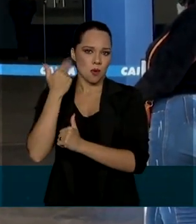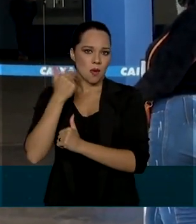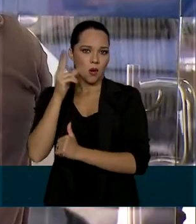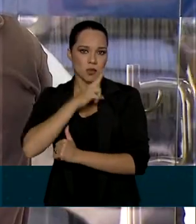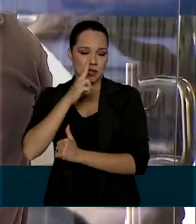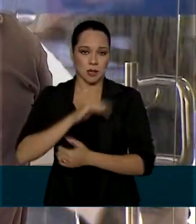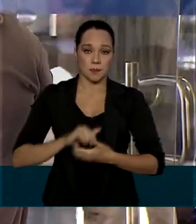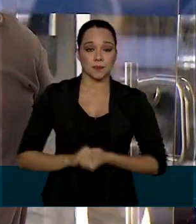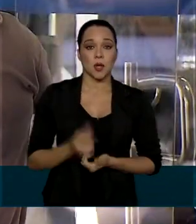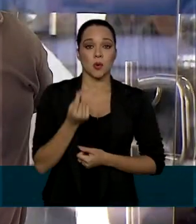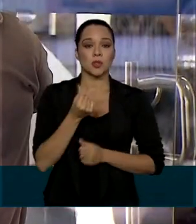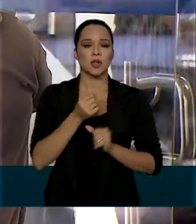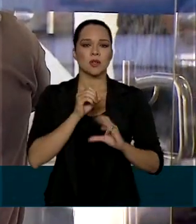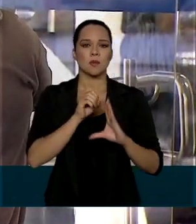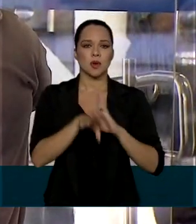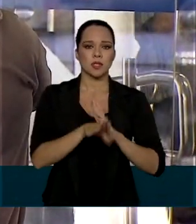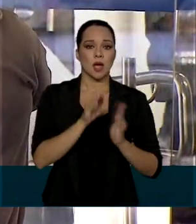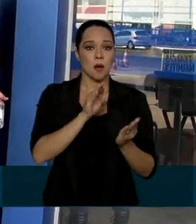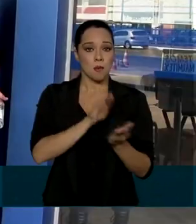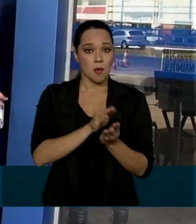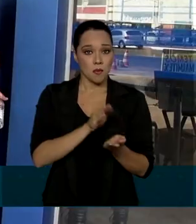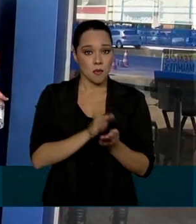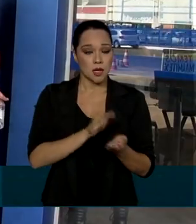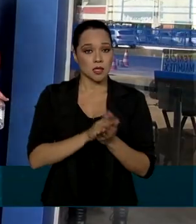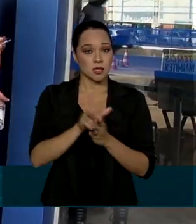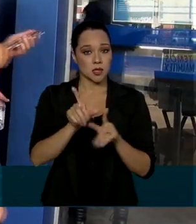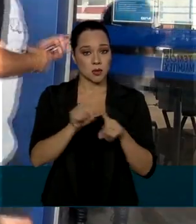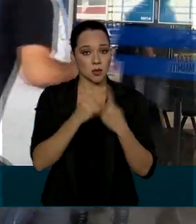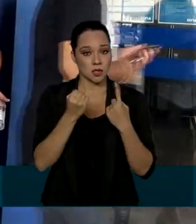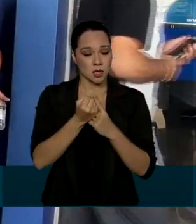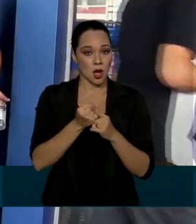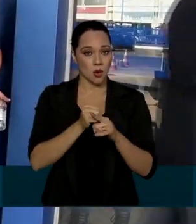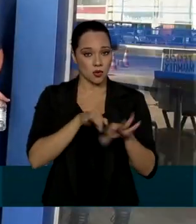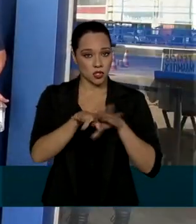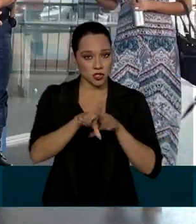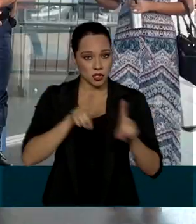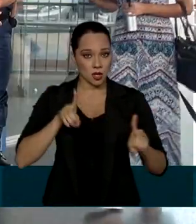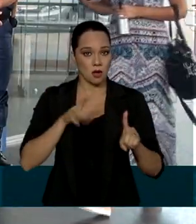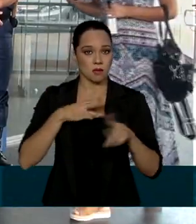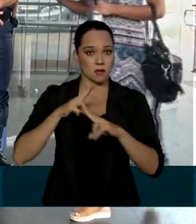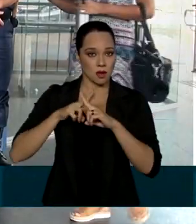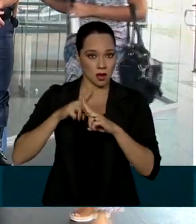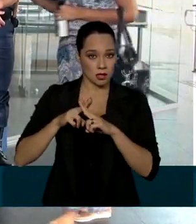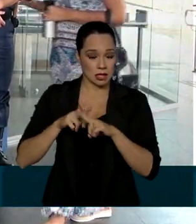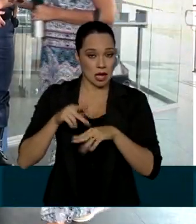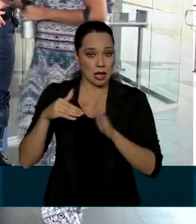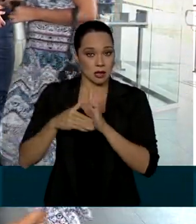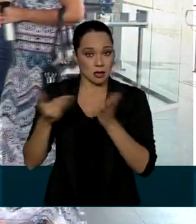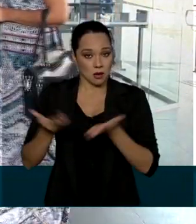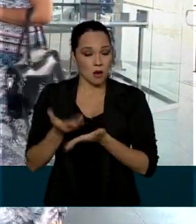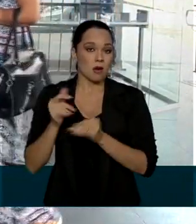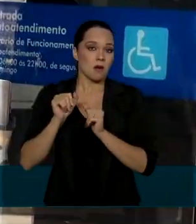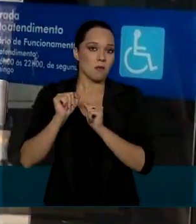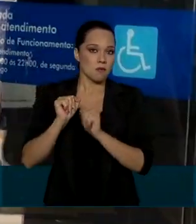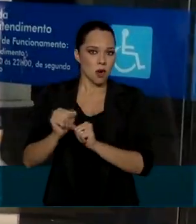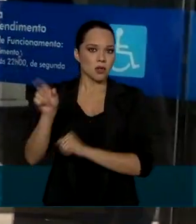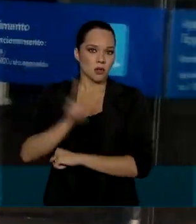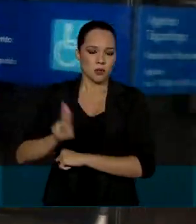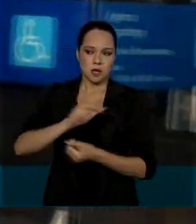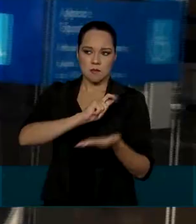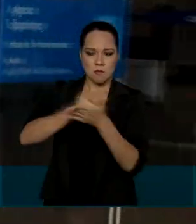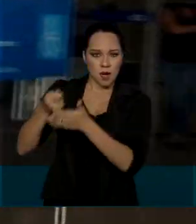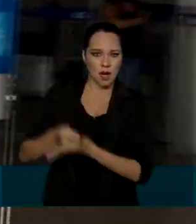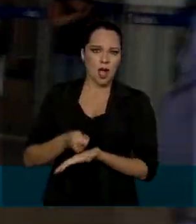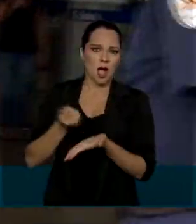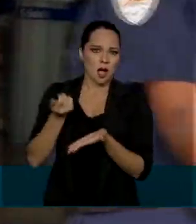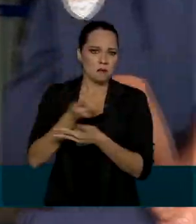O dinheiro será depositado em conta poupança social digital da Caixa e neste primeiro momento poderá ser usado para pagar